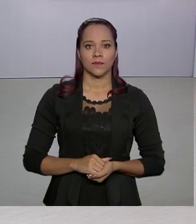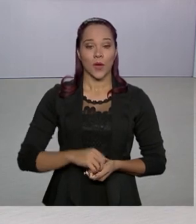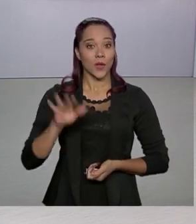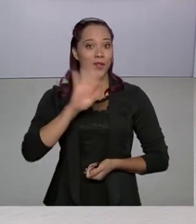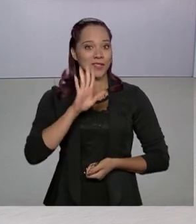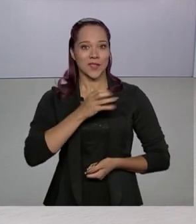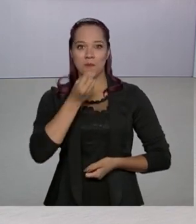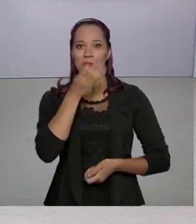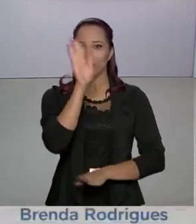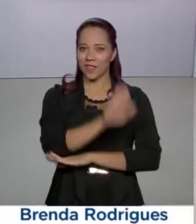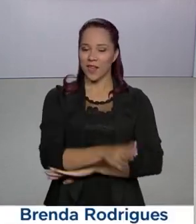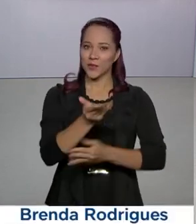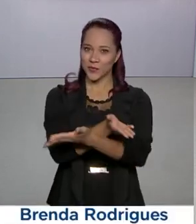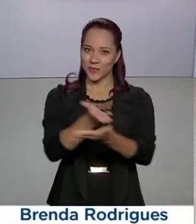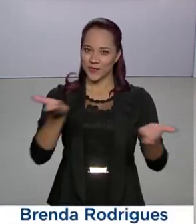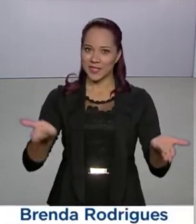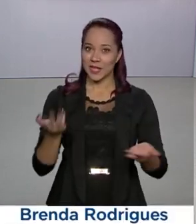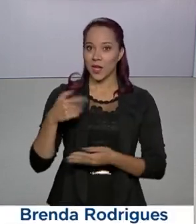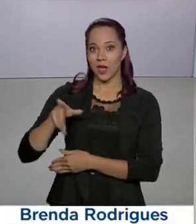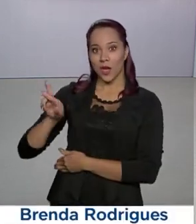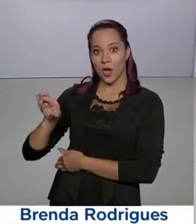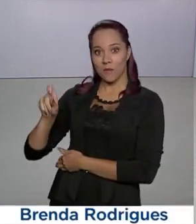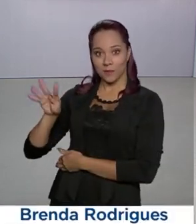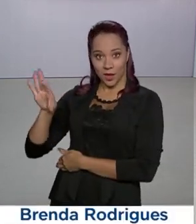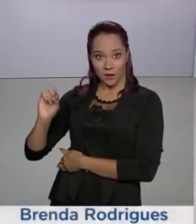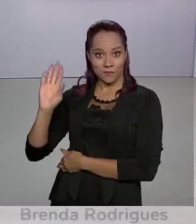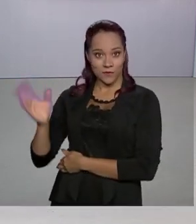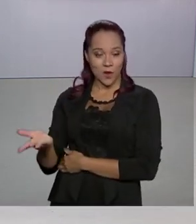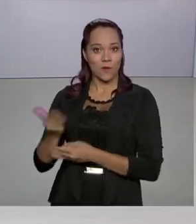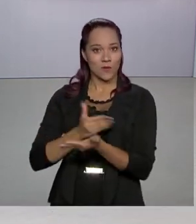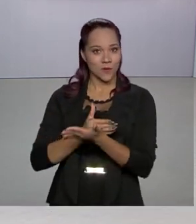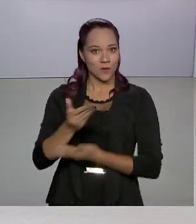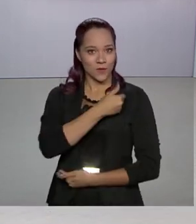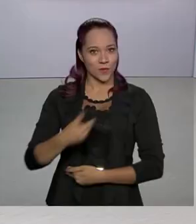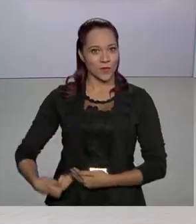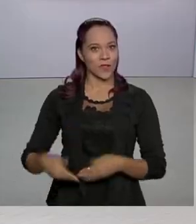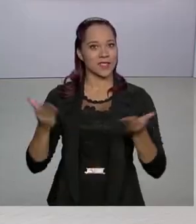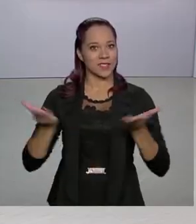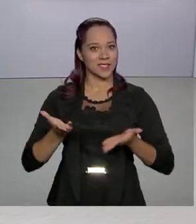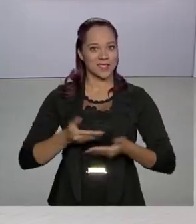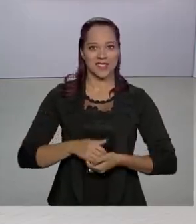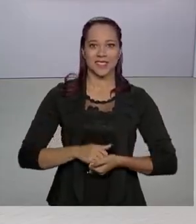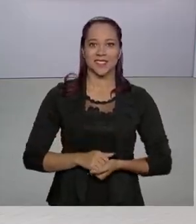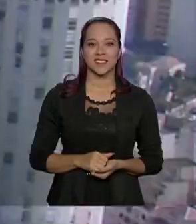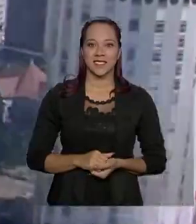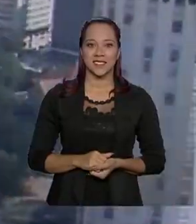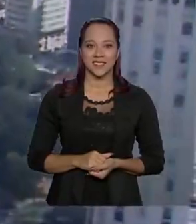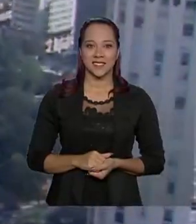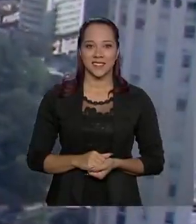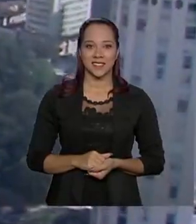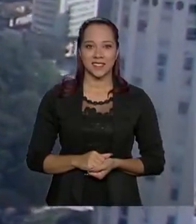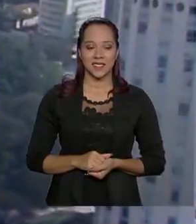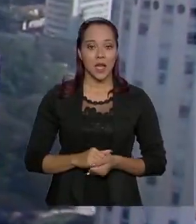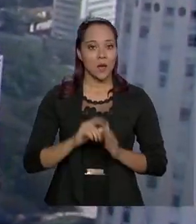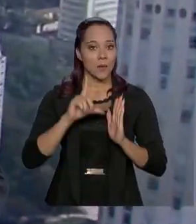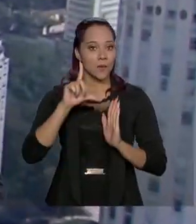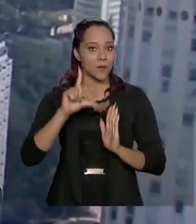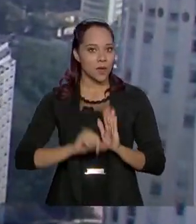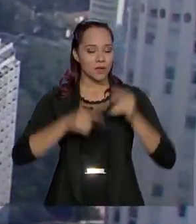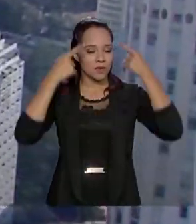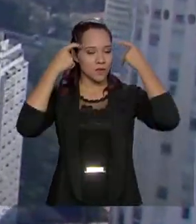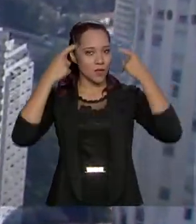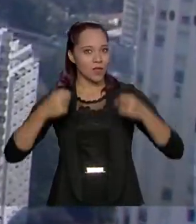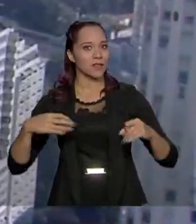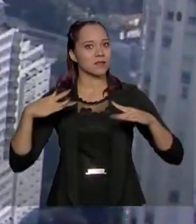Olá, boa tarde para você. Eu sou o Roberto Camargo e já estamos de volta com mais uma edição do Governo Agora. Menos violência